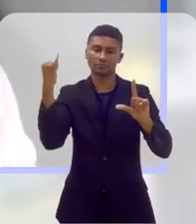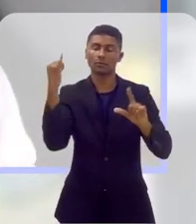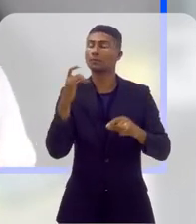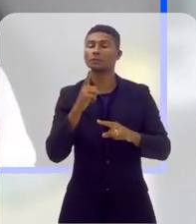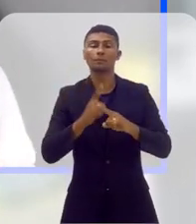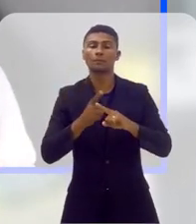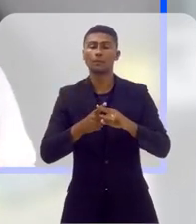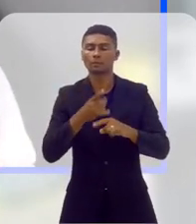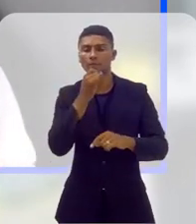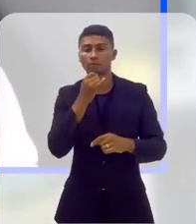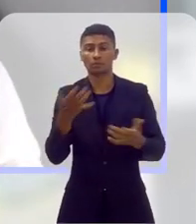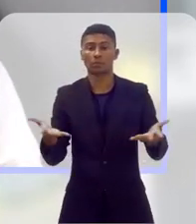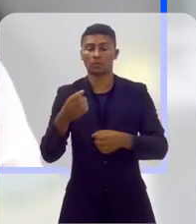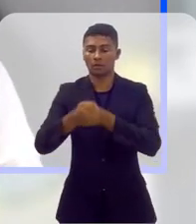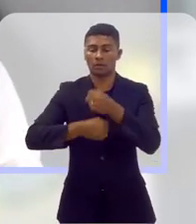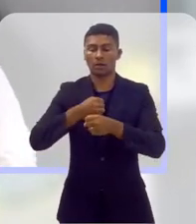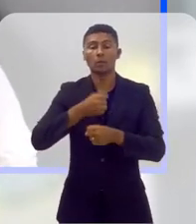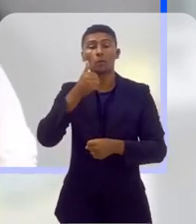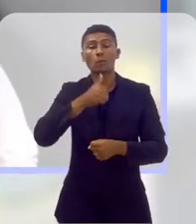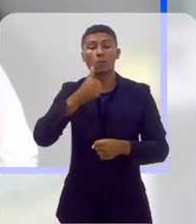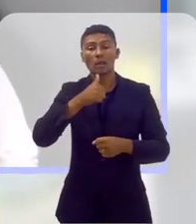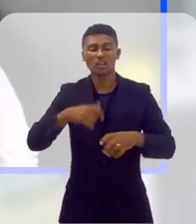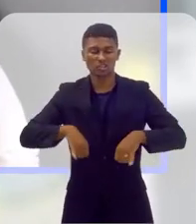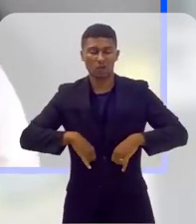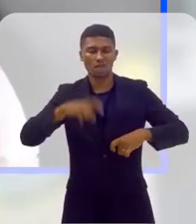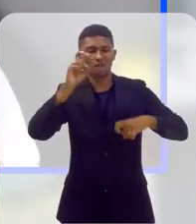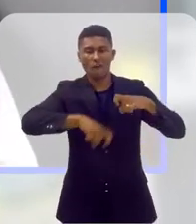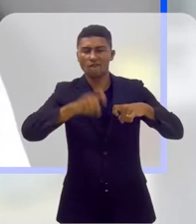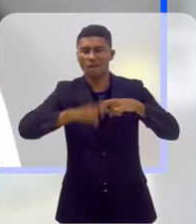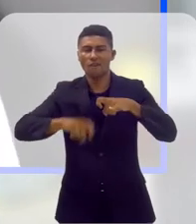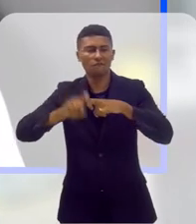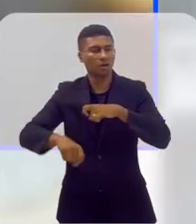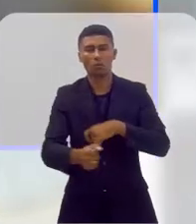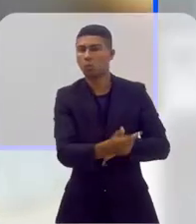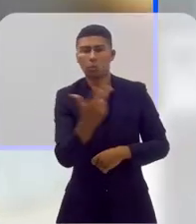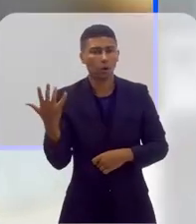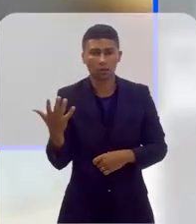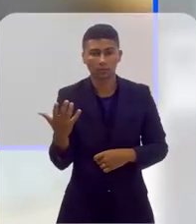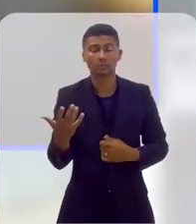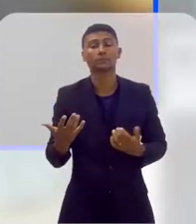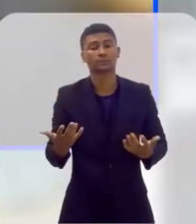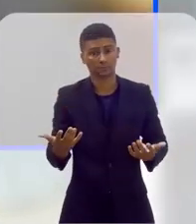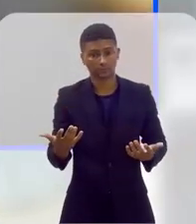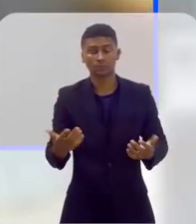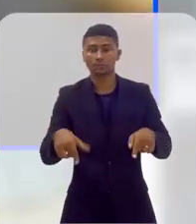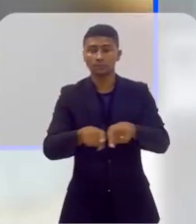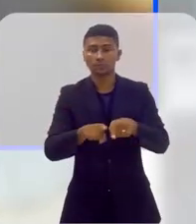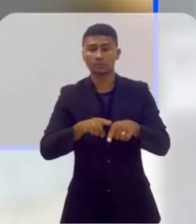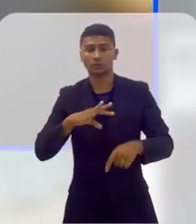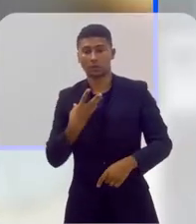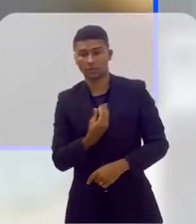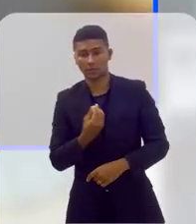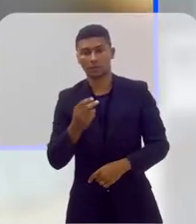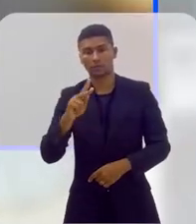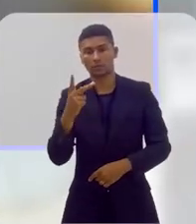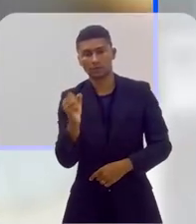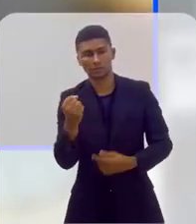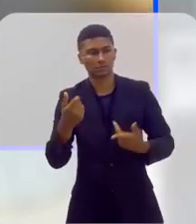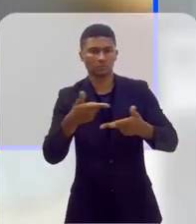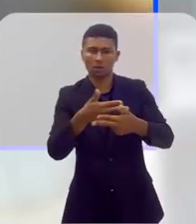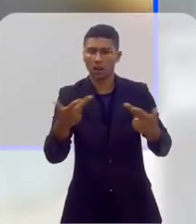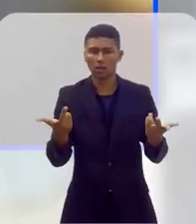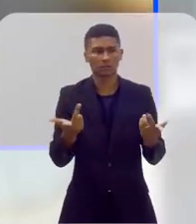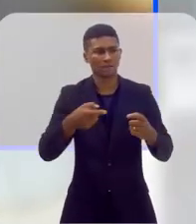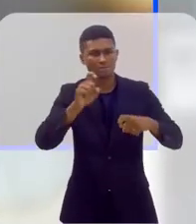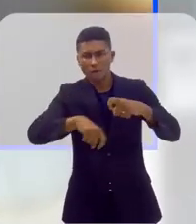mulheres foram violentadas neste ano? Que tipo de política a gente precisa promover? Quantos homossexuais, travestis, transexuais estão sendo violentados?